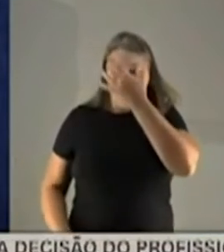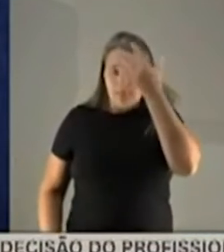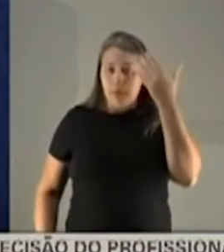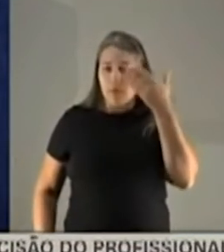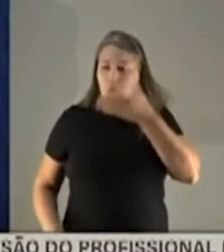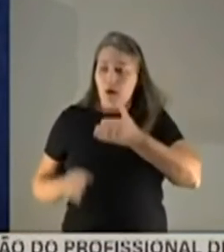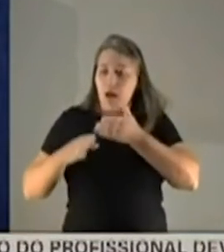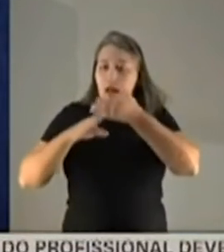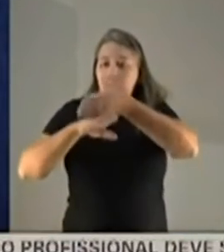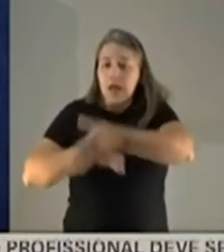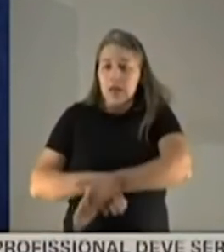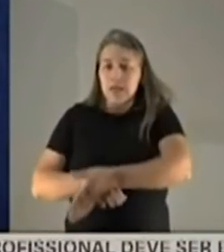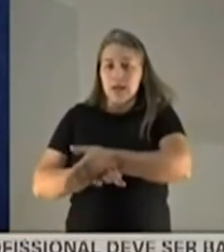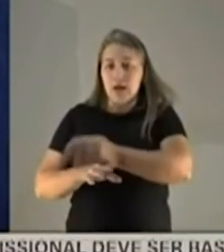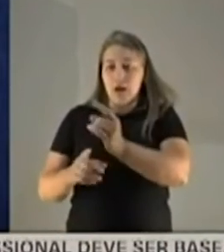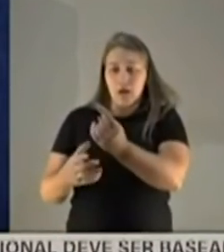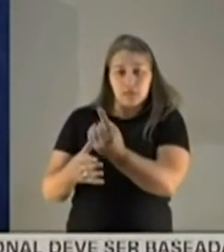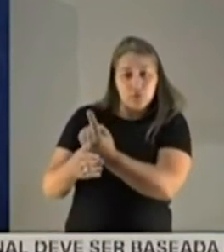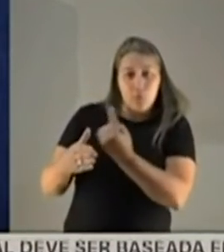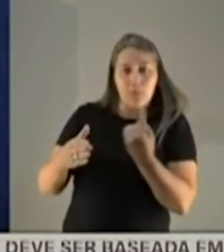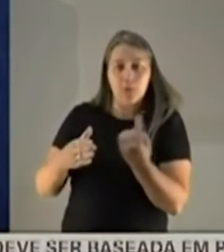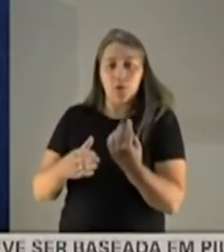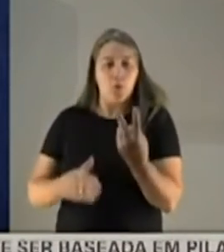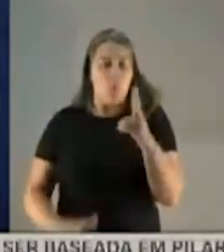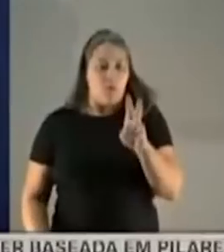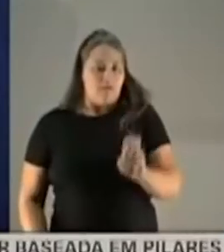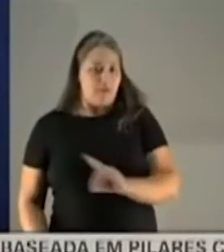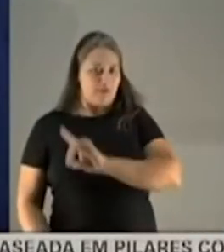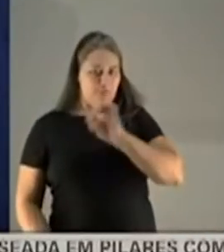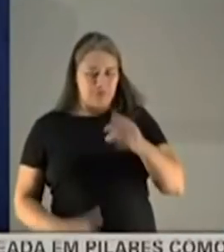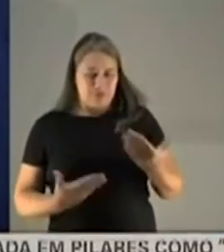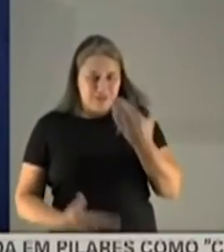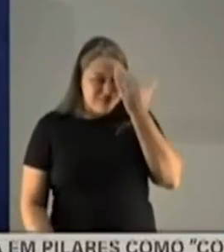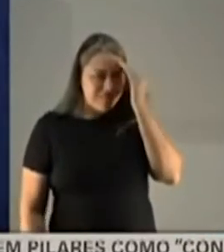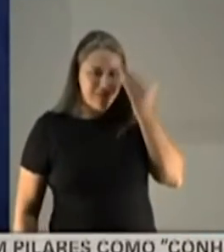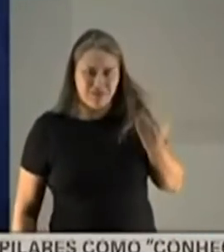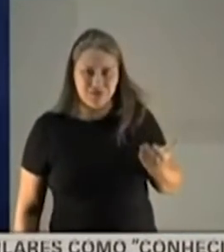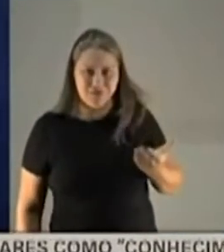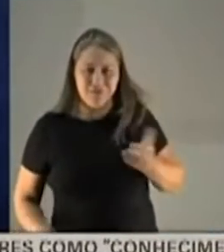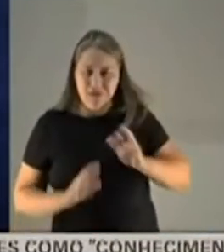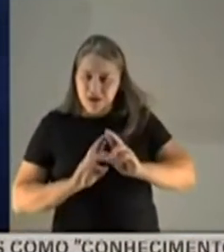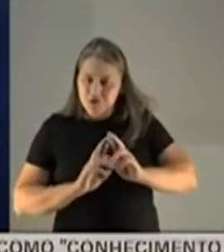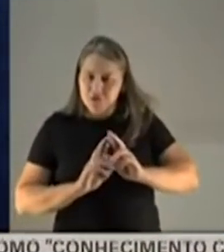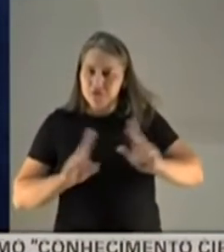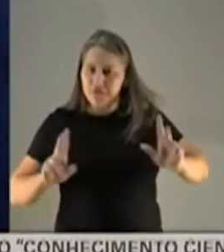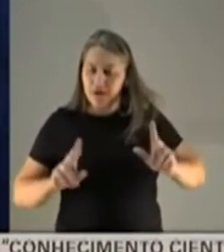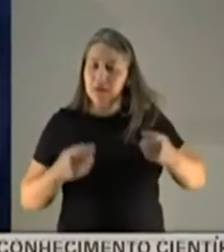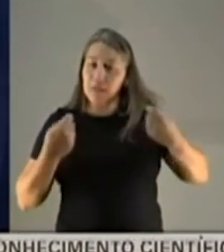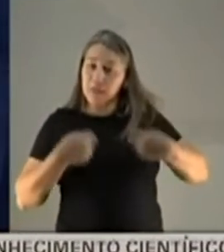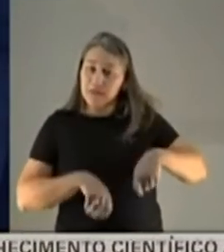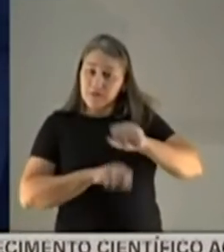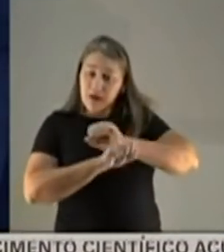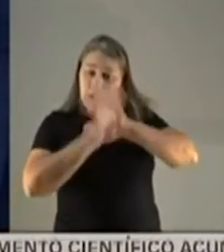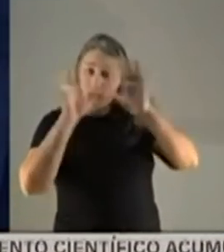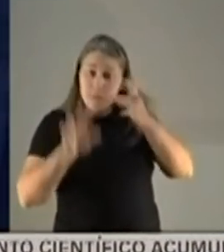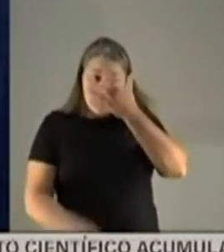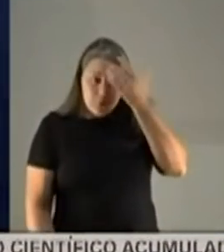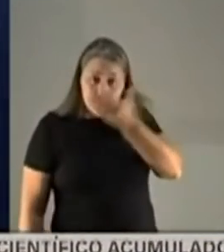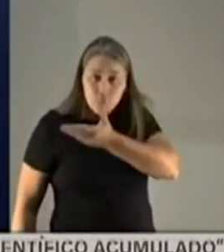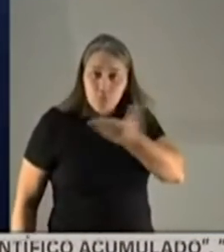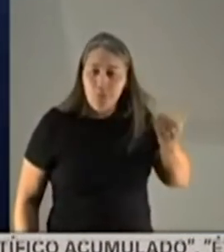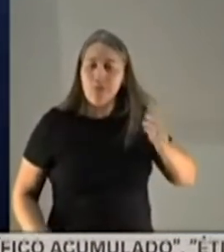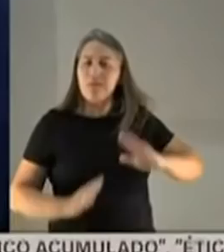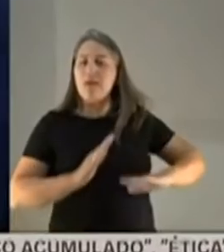entrar no forno duas vezes por dia. Você entende? Essa diferença precisa ficar clara para as pessoas que estão em